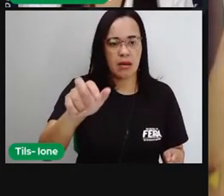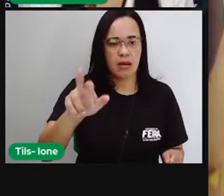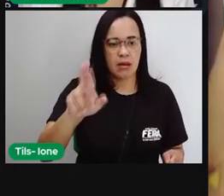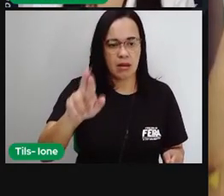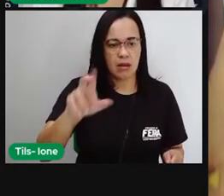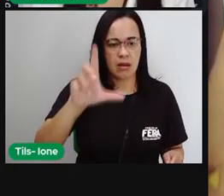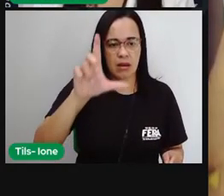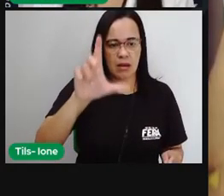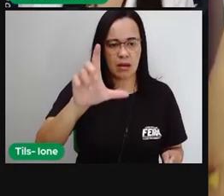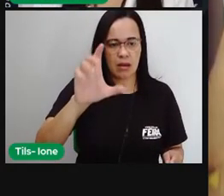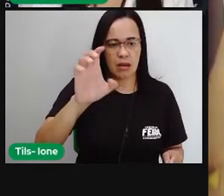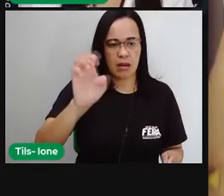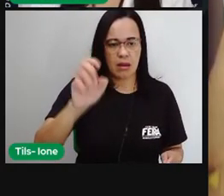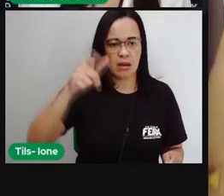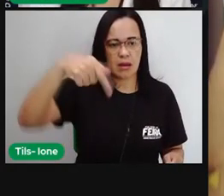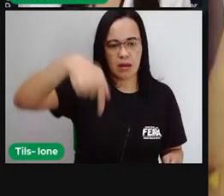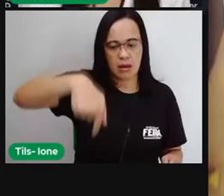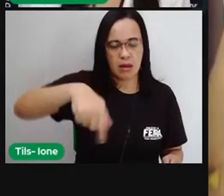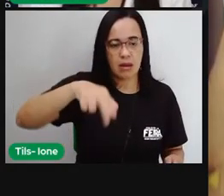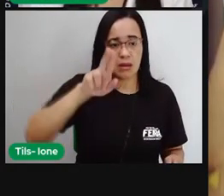1925.